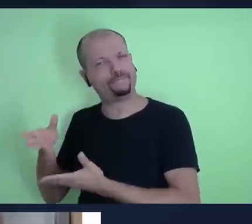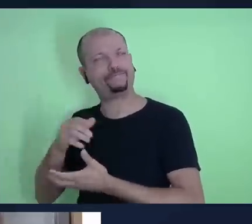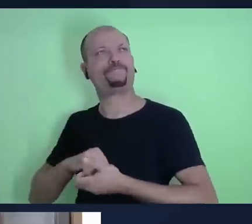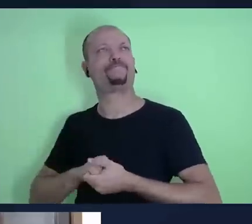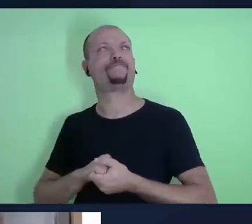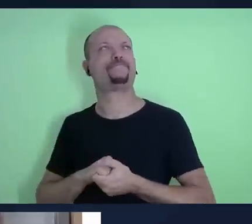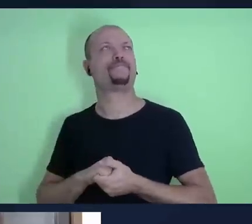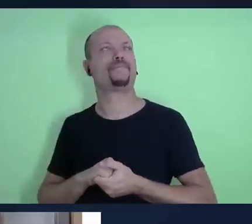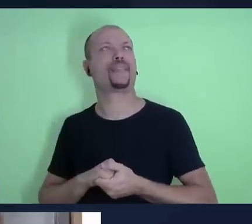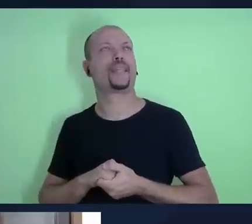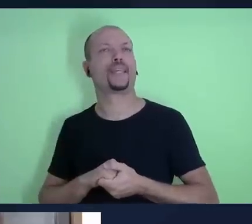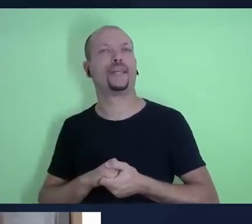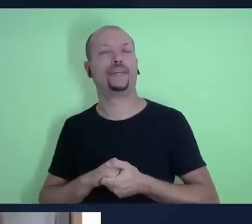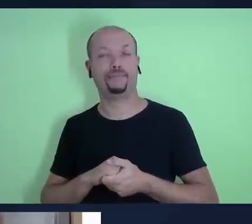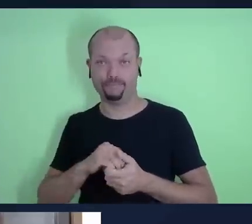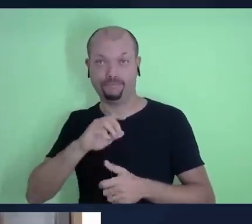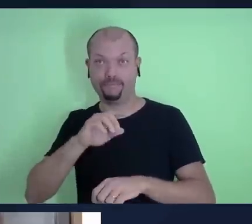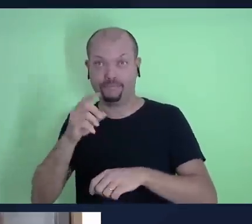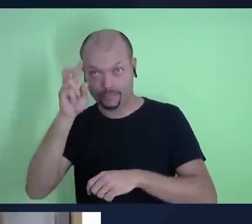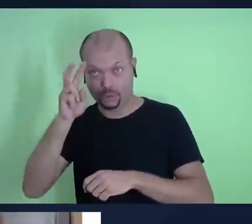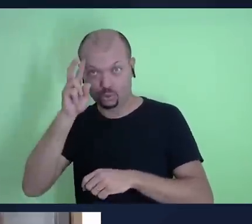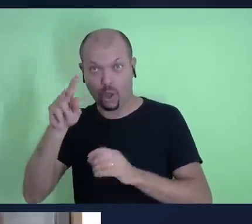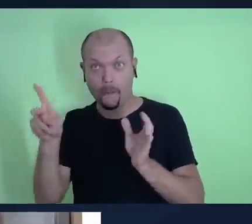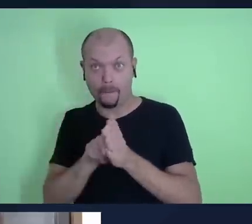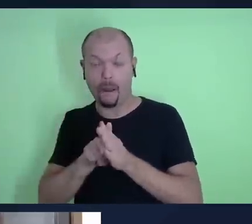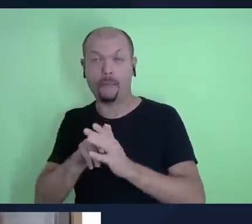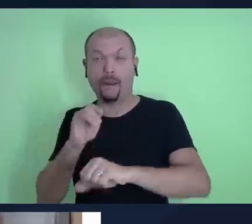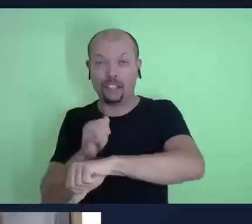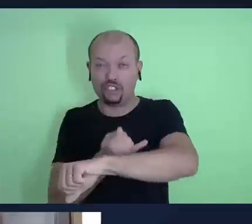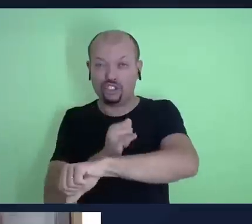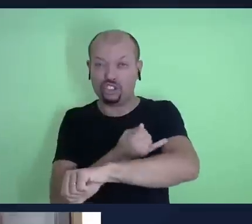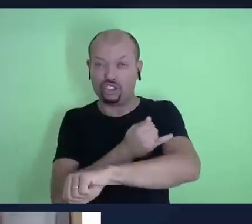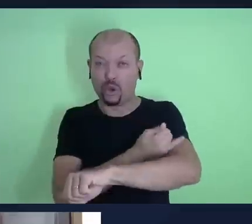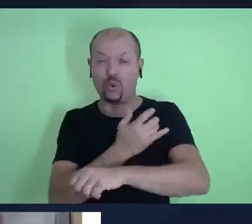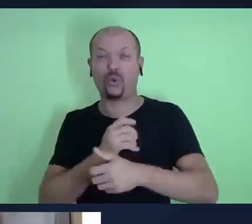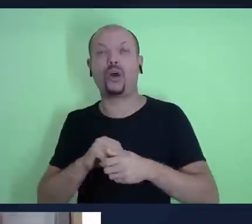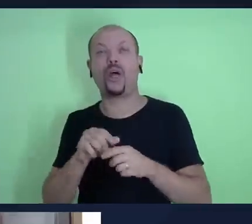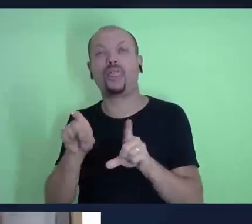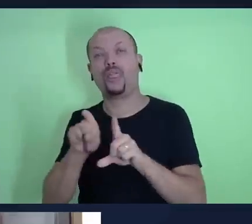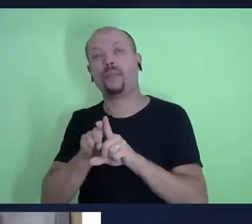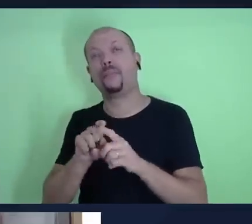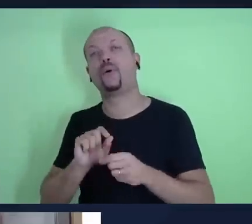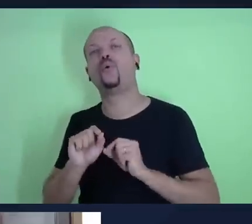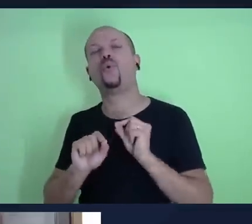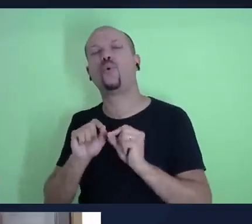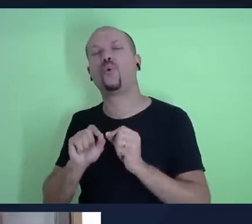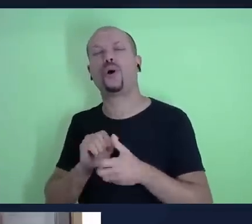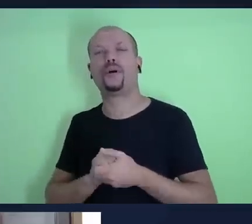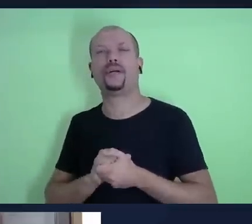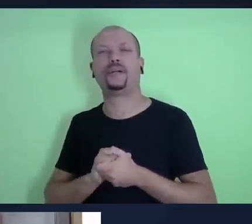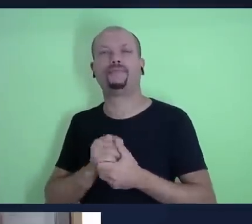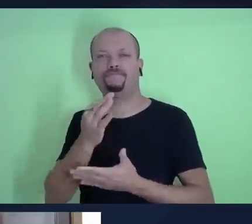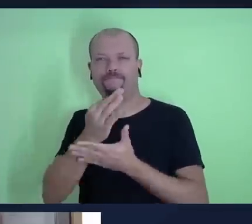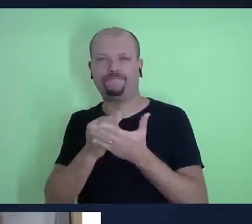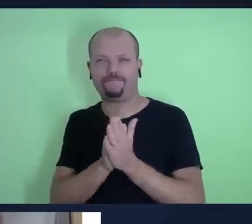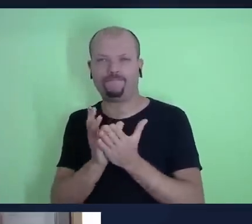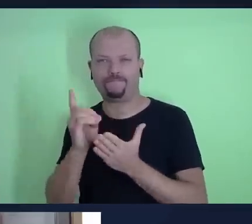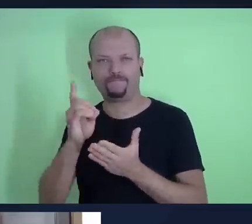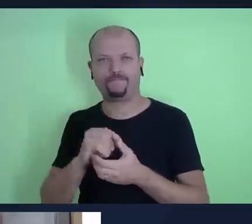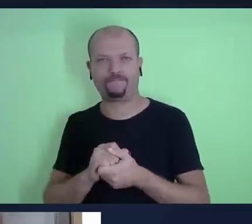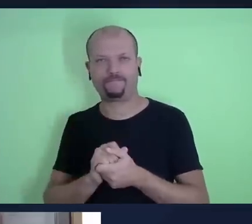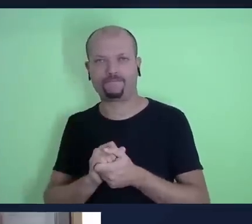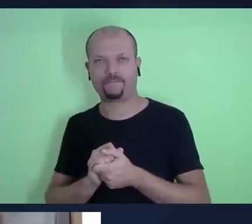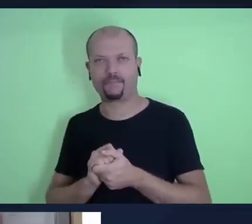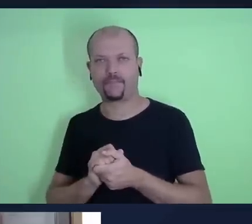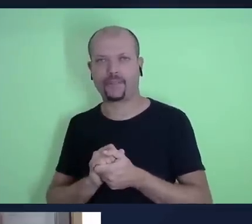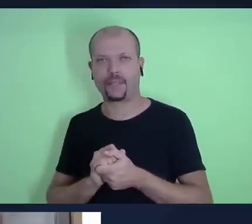especialmente, né? É que na fala, no texto, deixa eu